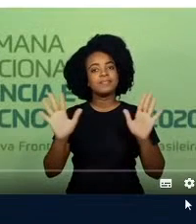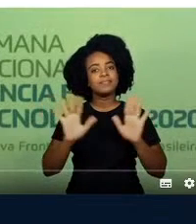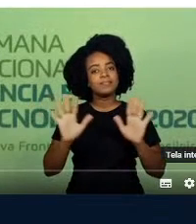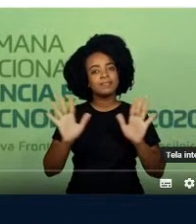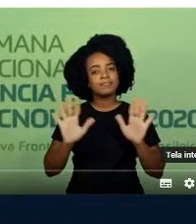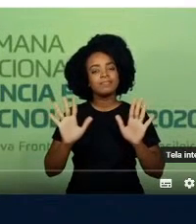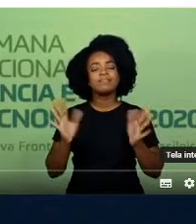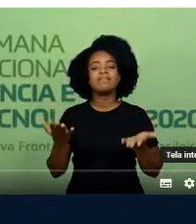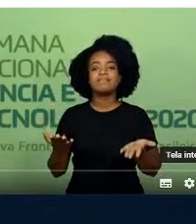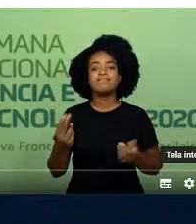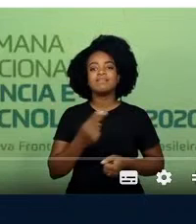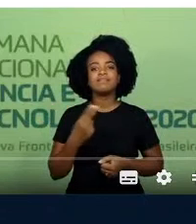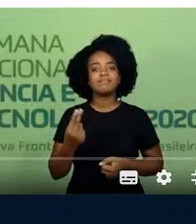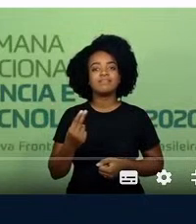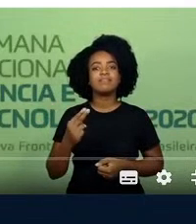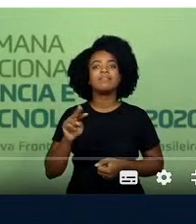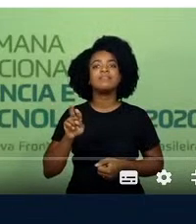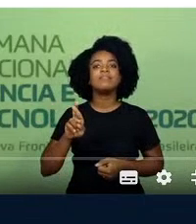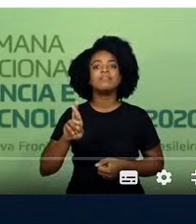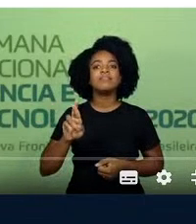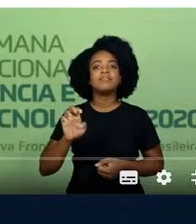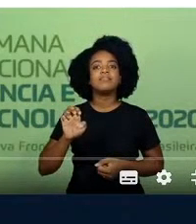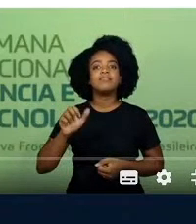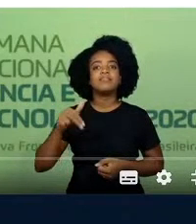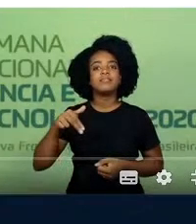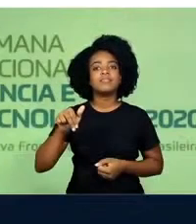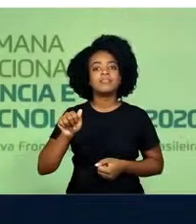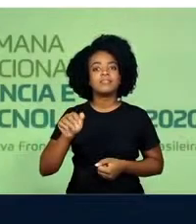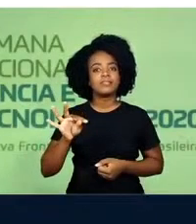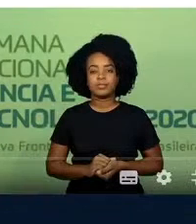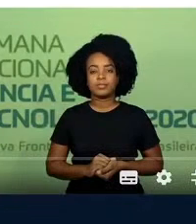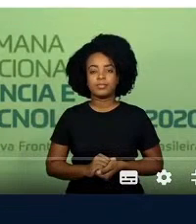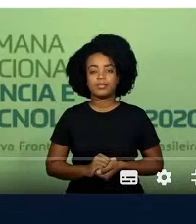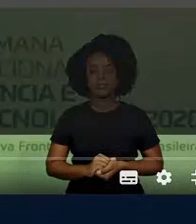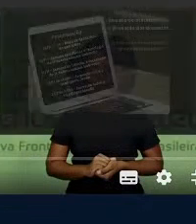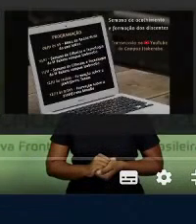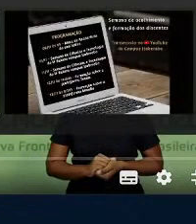Olá, meu nome é Renato Salgado de Melo Oliveira.